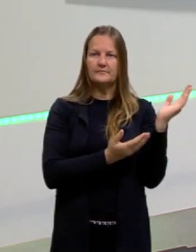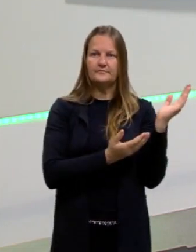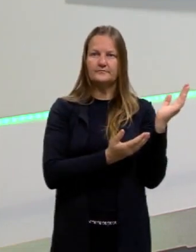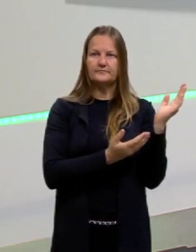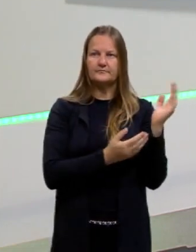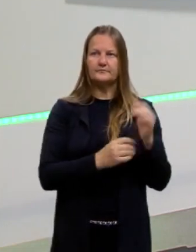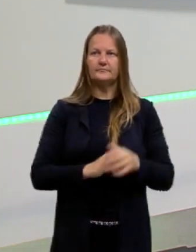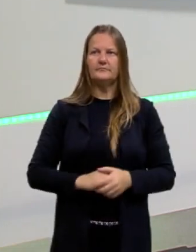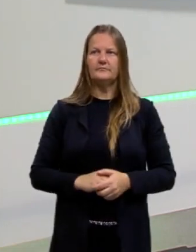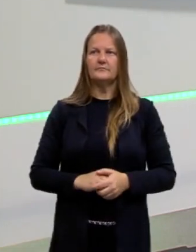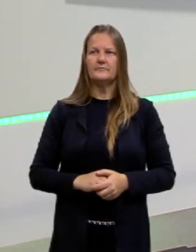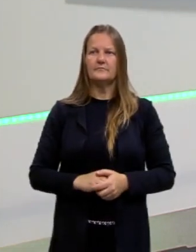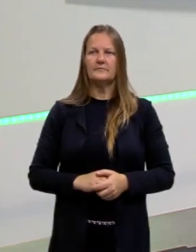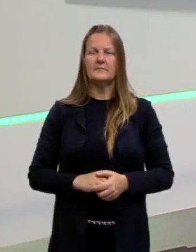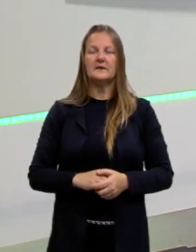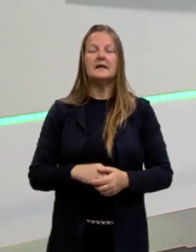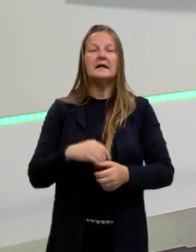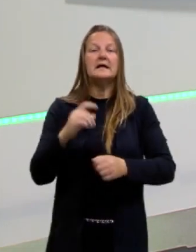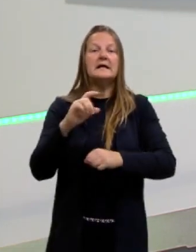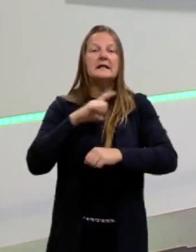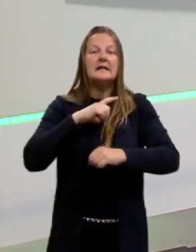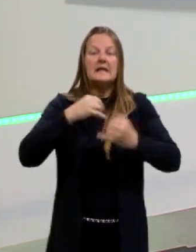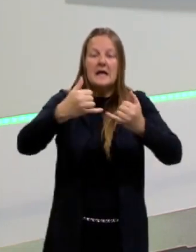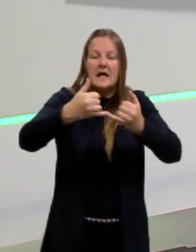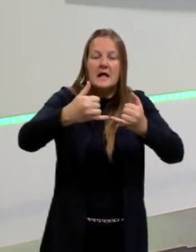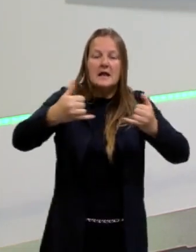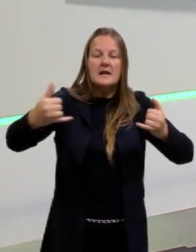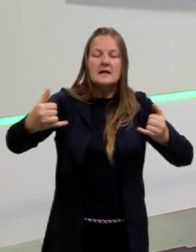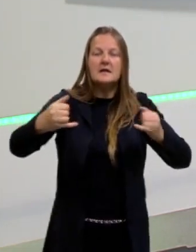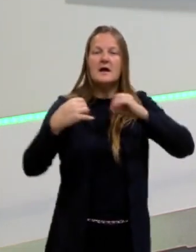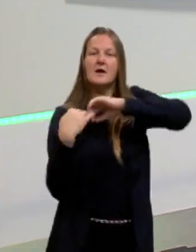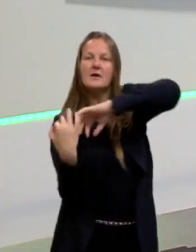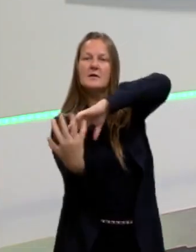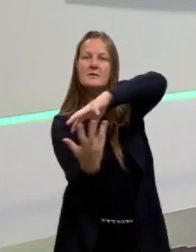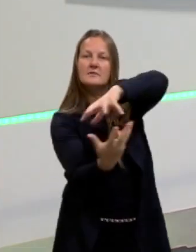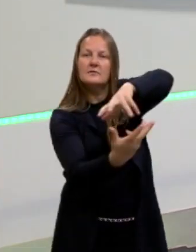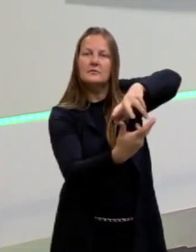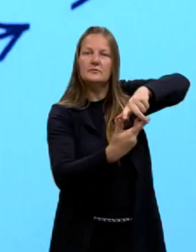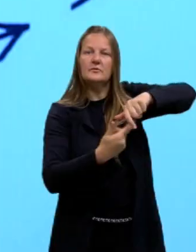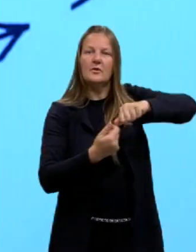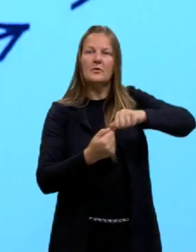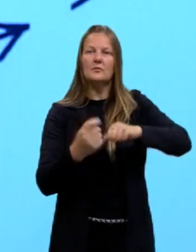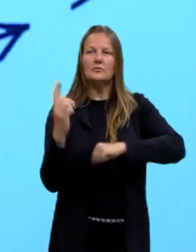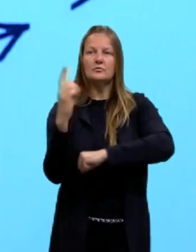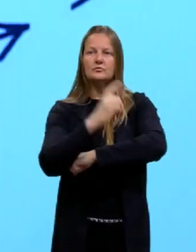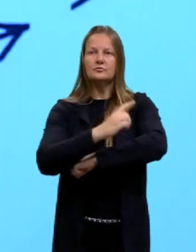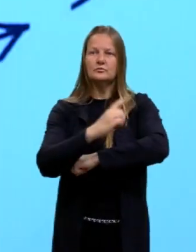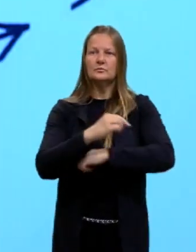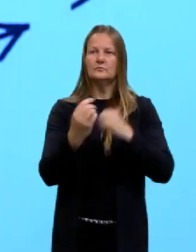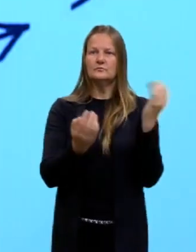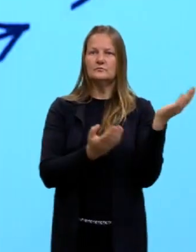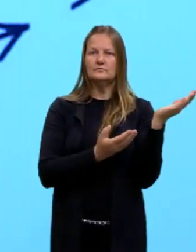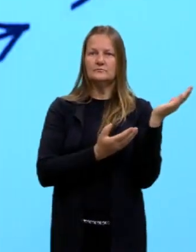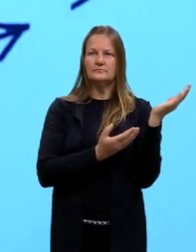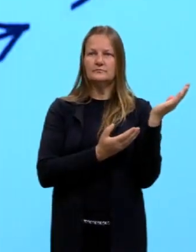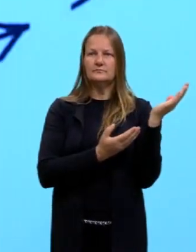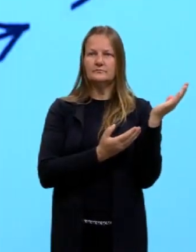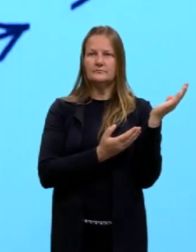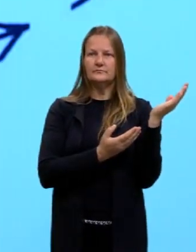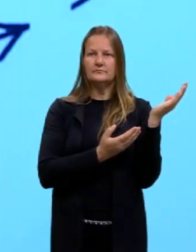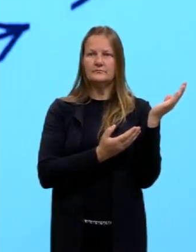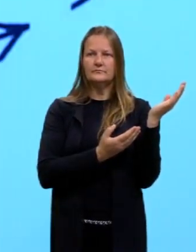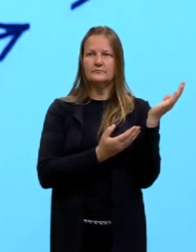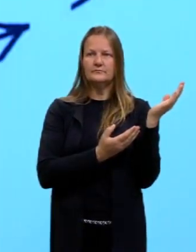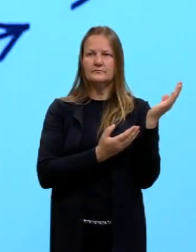de datas, a linha internacional de datas, ela só muda a data, tá, se está no horário, não muda o horário, só muda o dia, então,